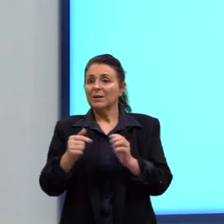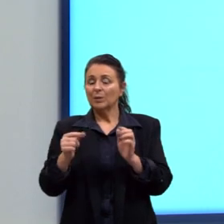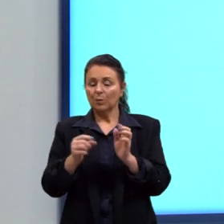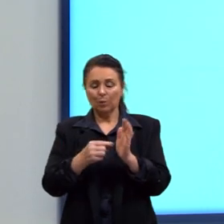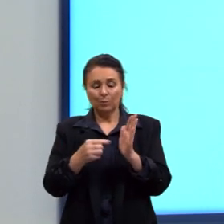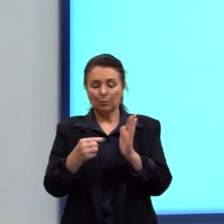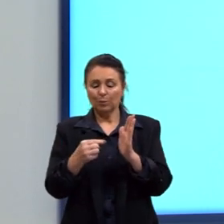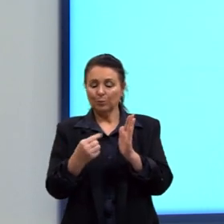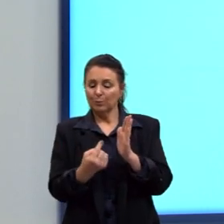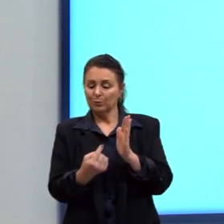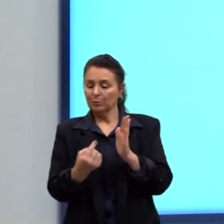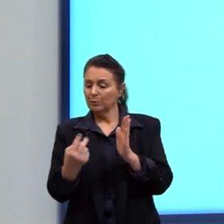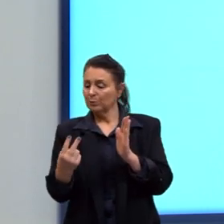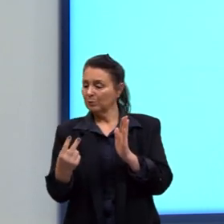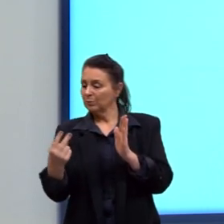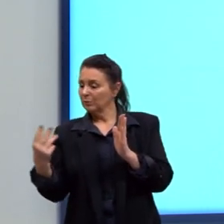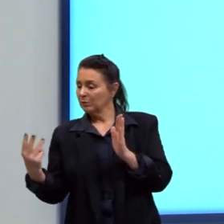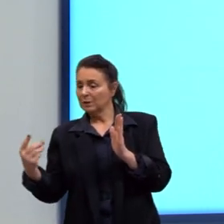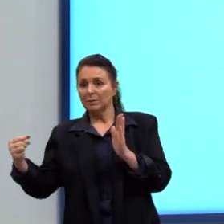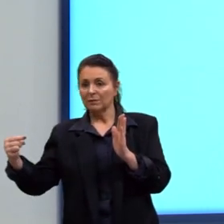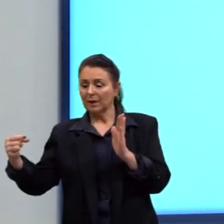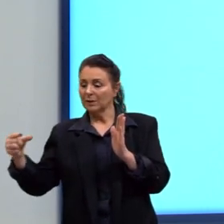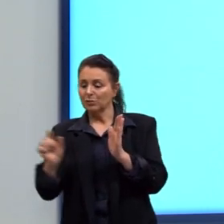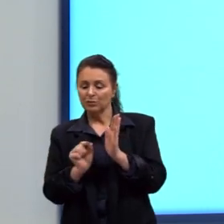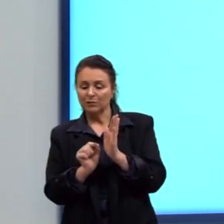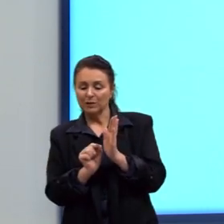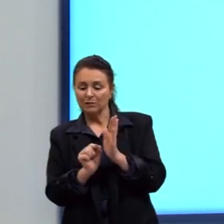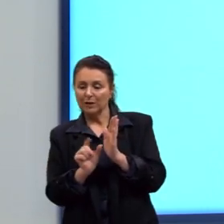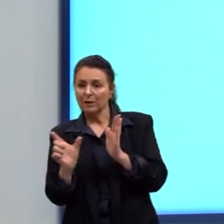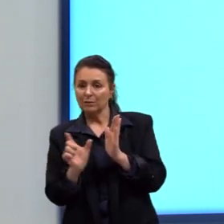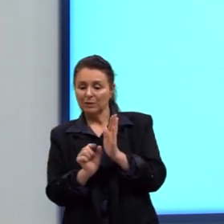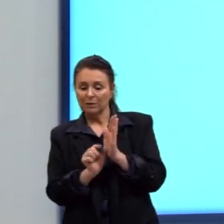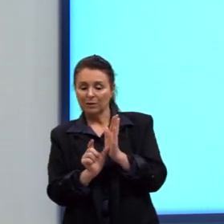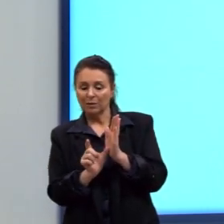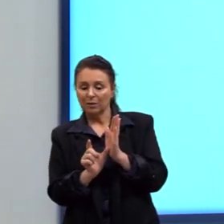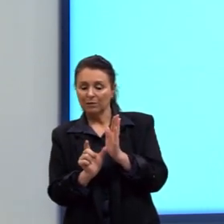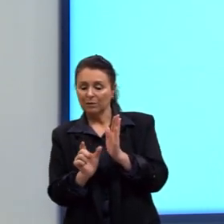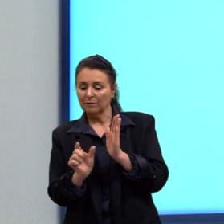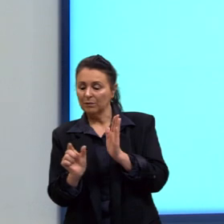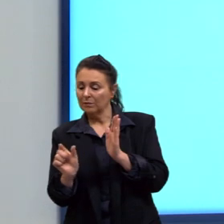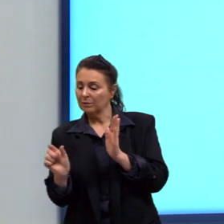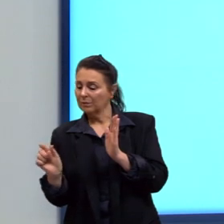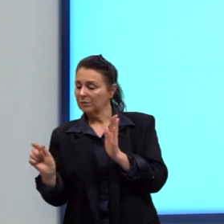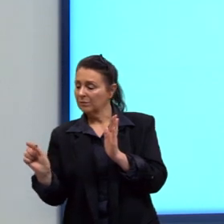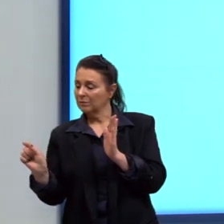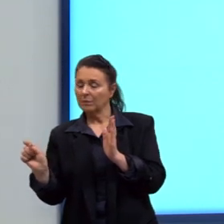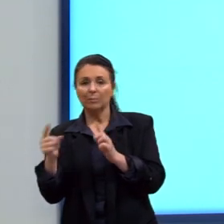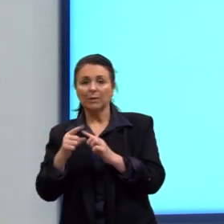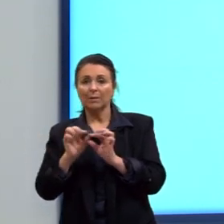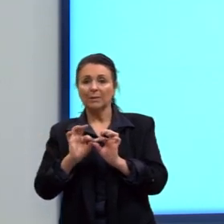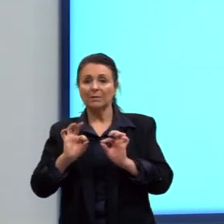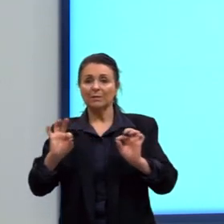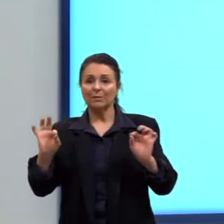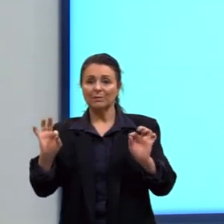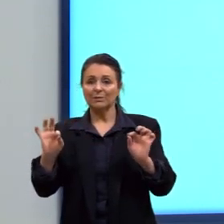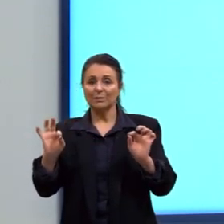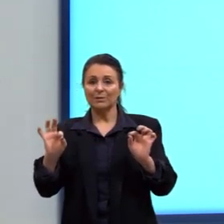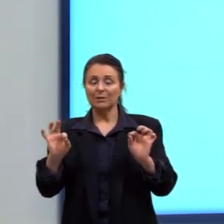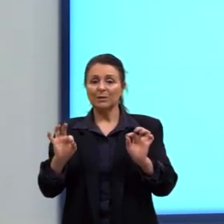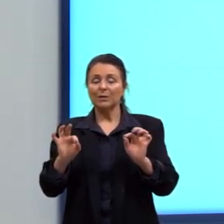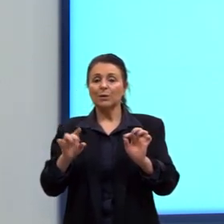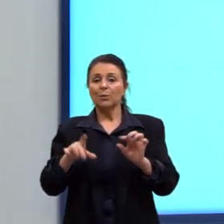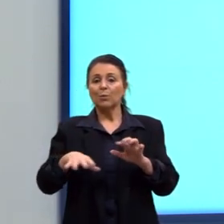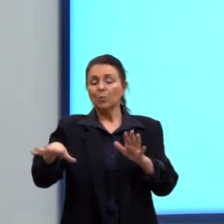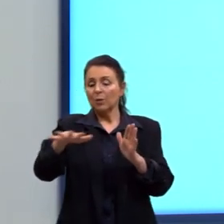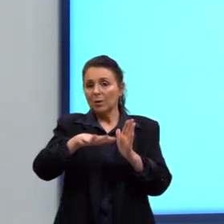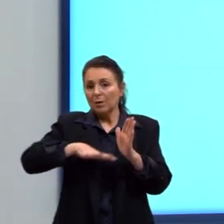3 também, diminuiu mais ainda, porque estou mais longe da carga. Lembrando que o campo elétrico,